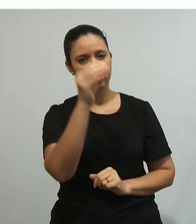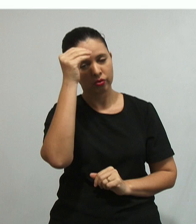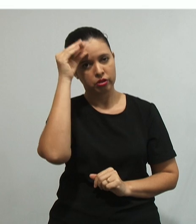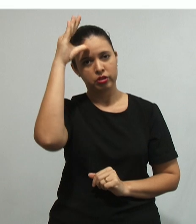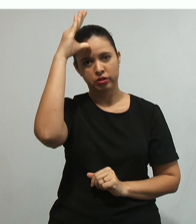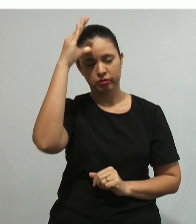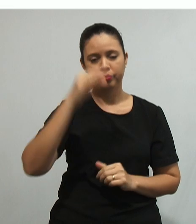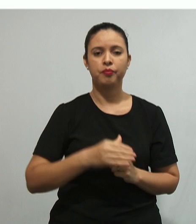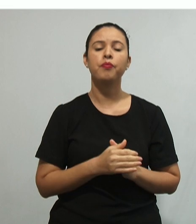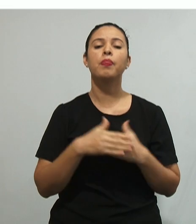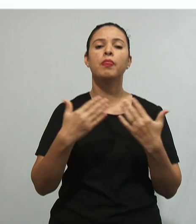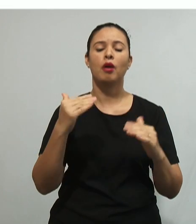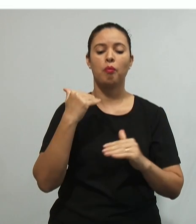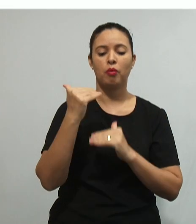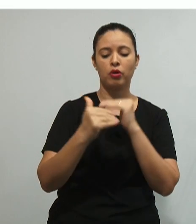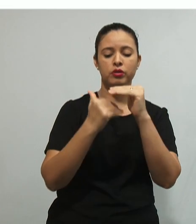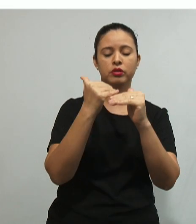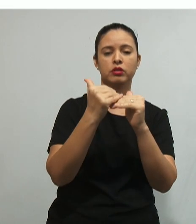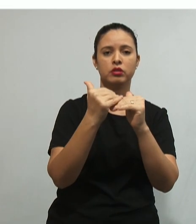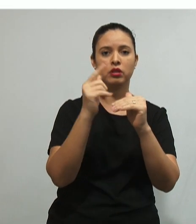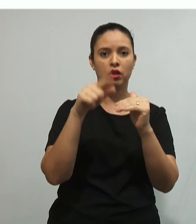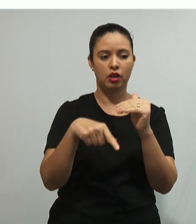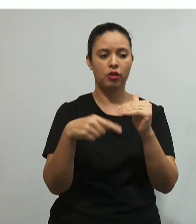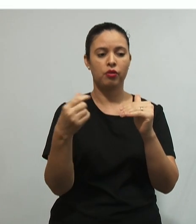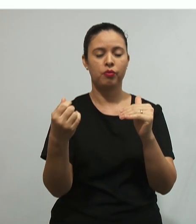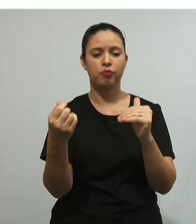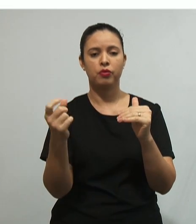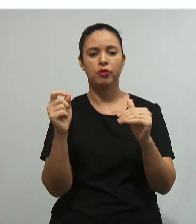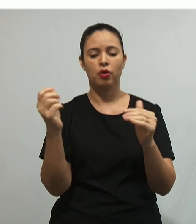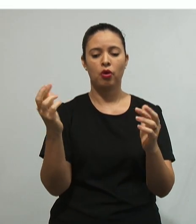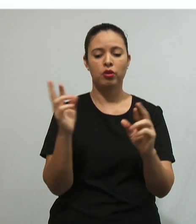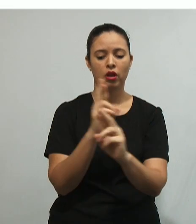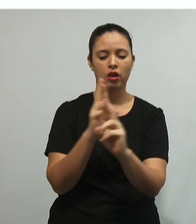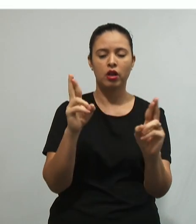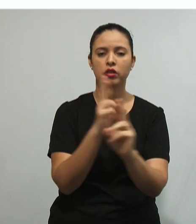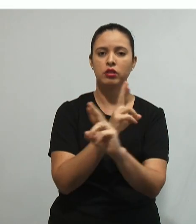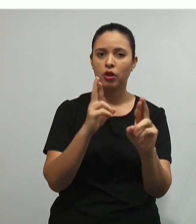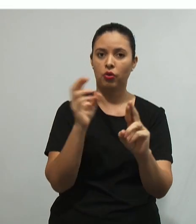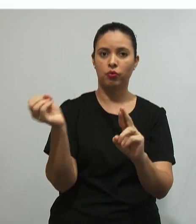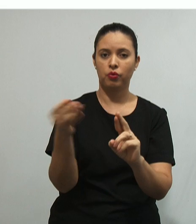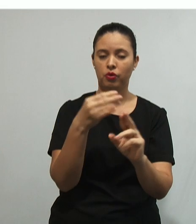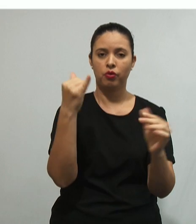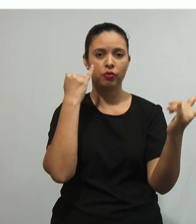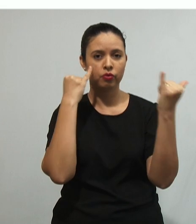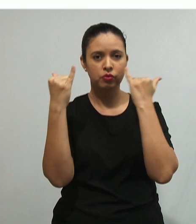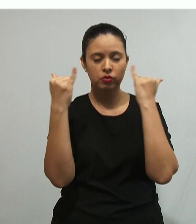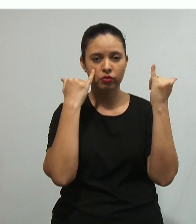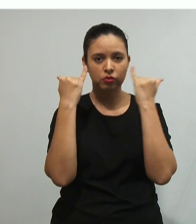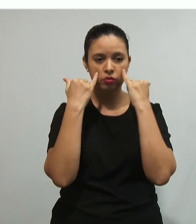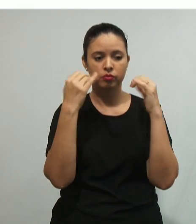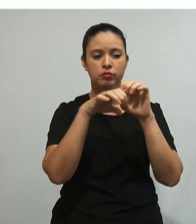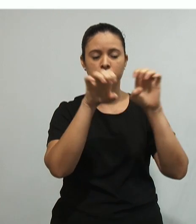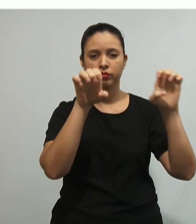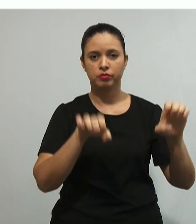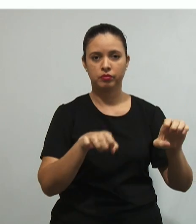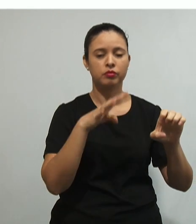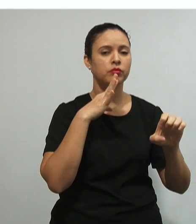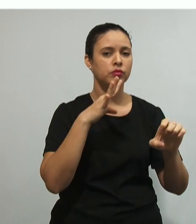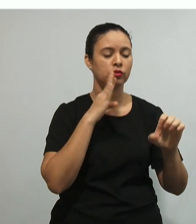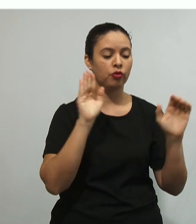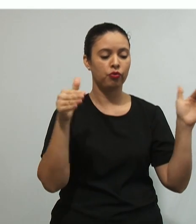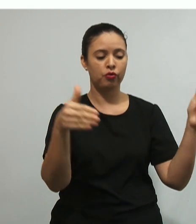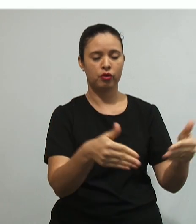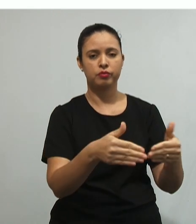processo envolve a interação da nova informação com uma estrutura de conhecimento específica, ao qual